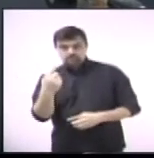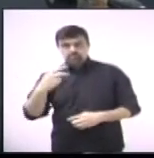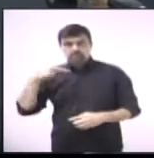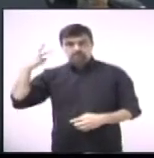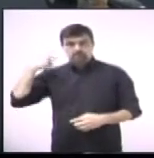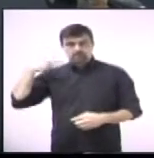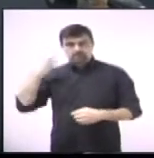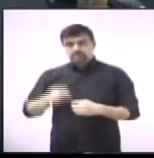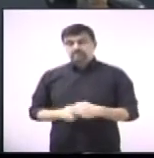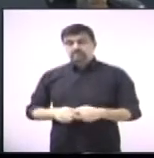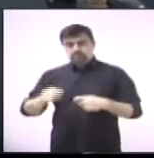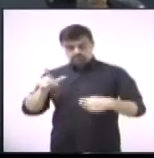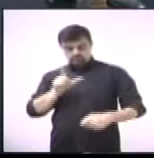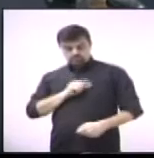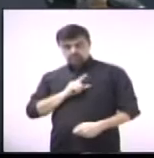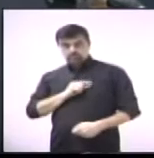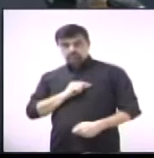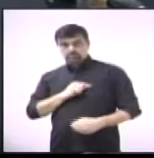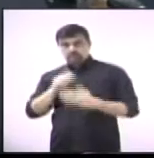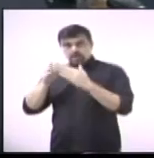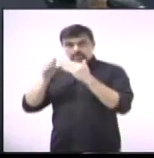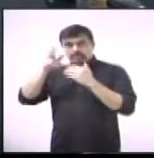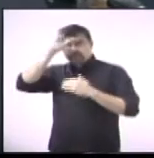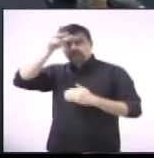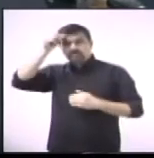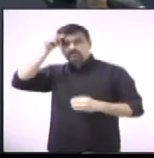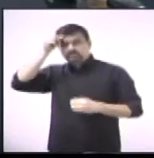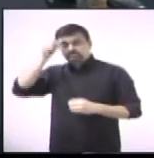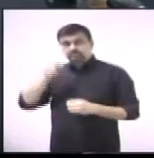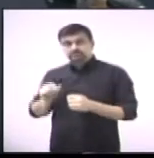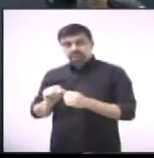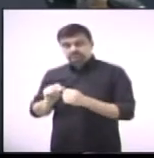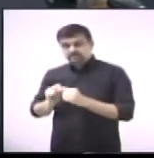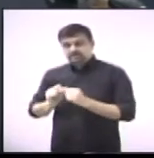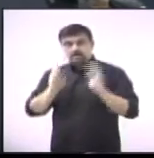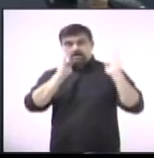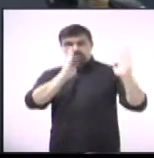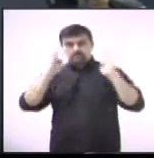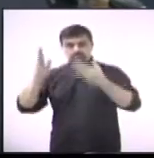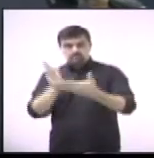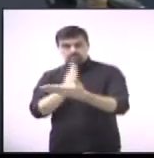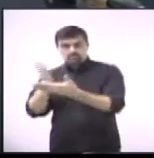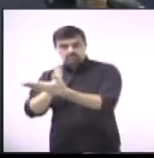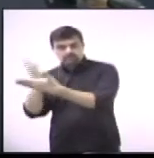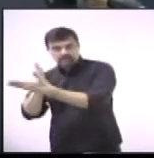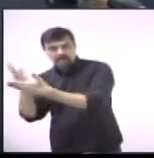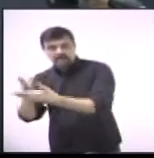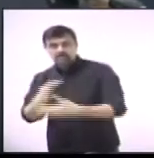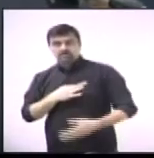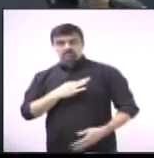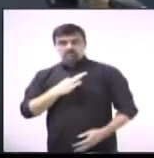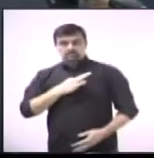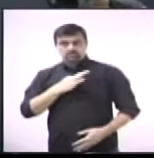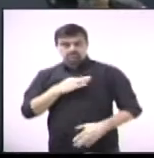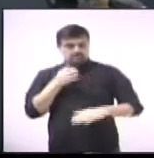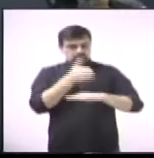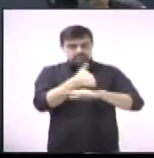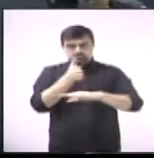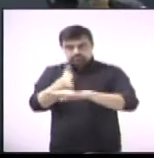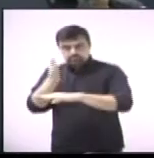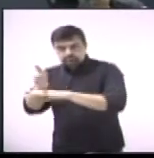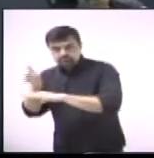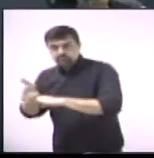Custódio Campos solicita ao executivo promover biblioteca voluntária e itinerante